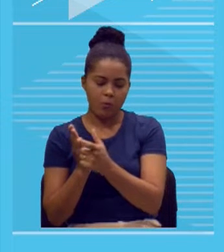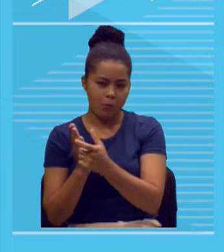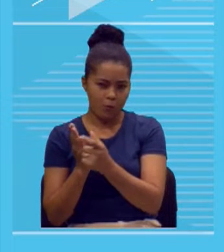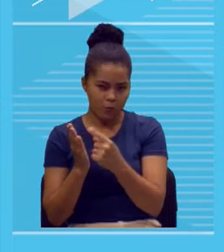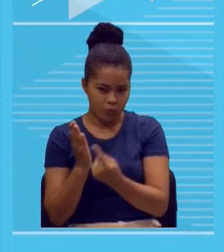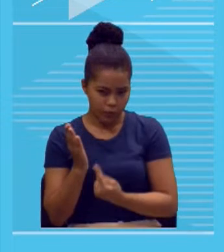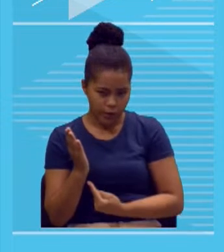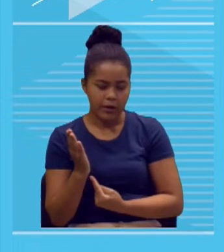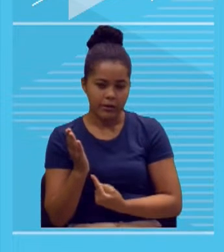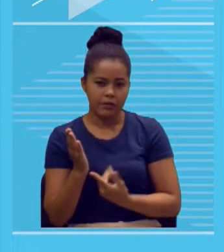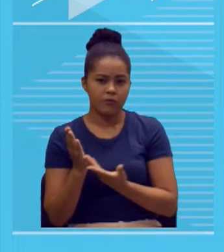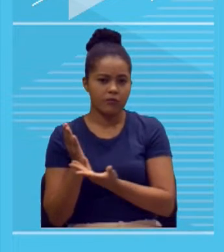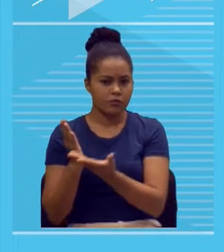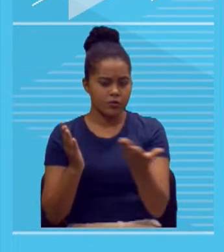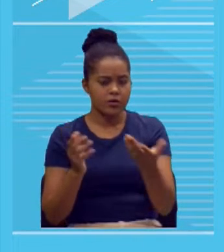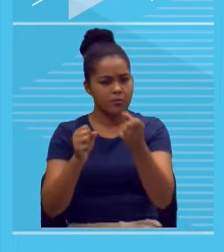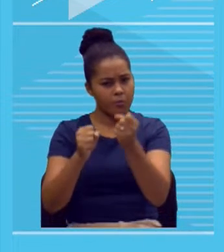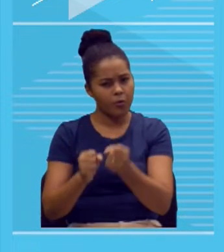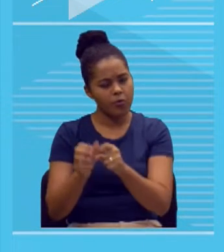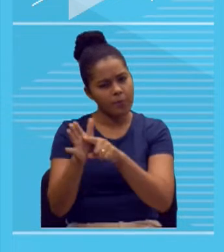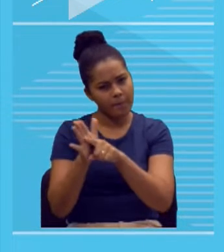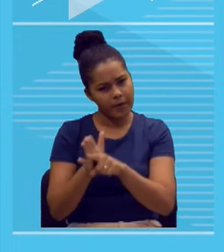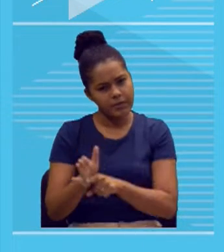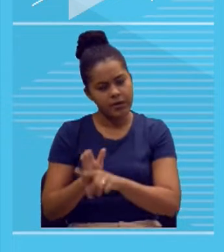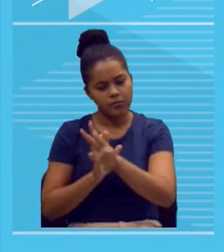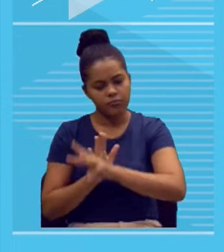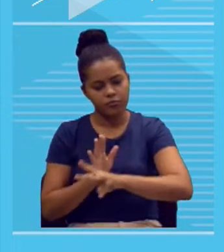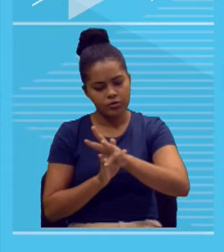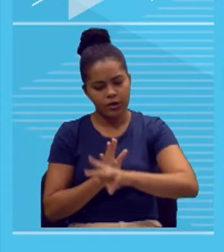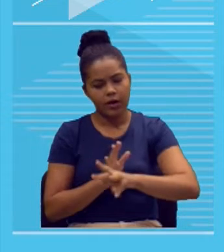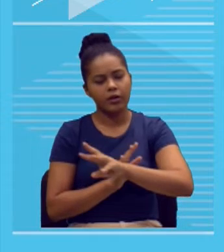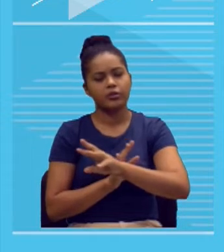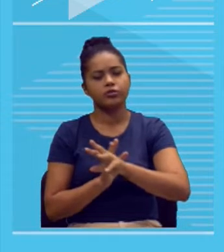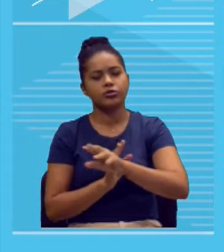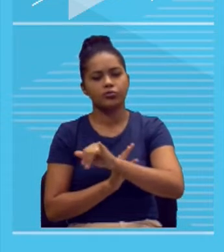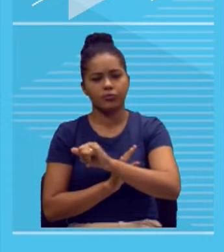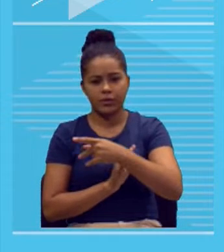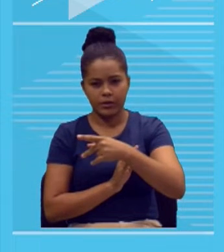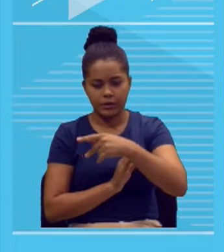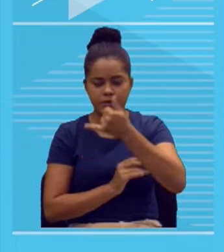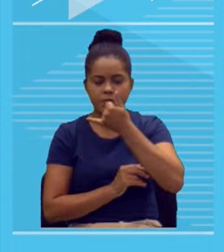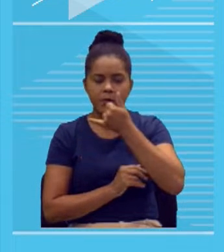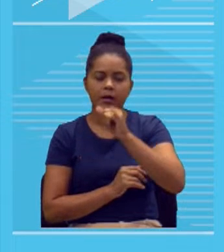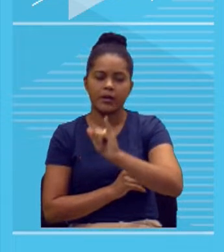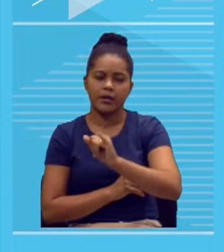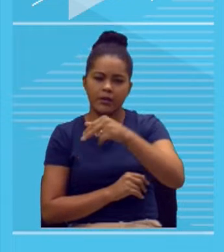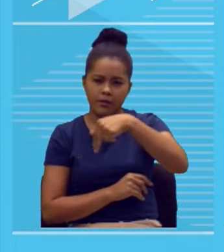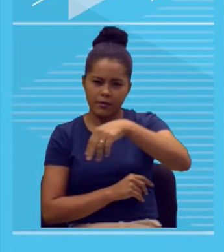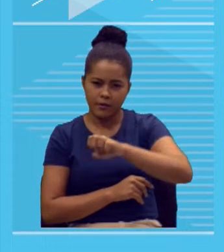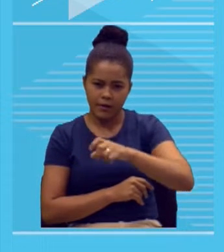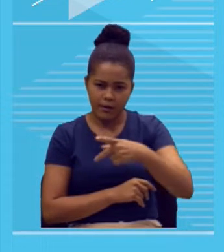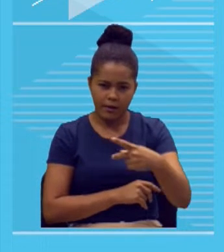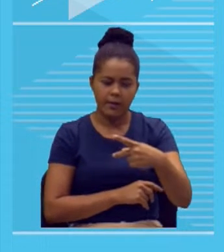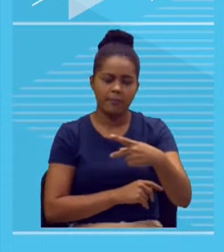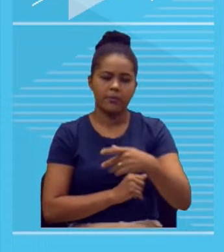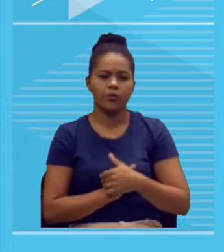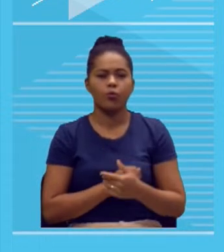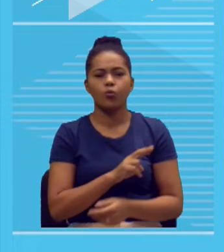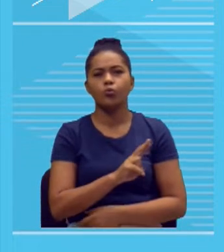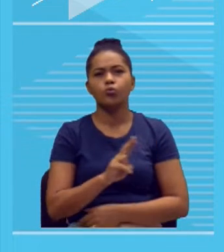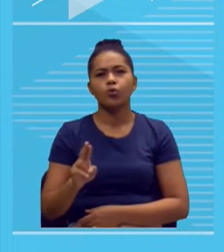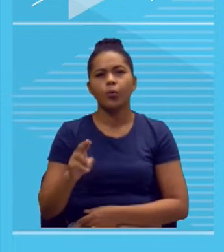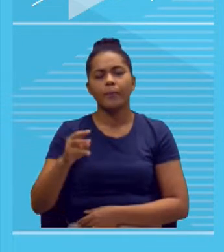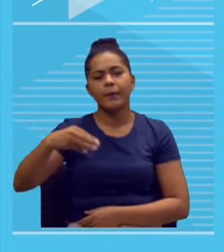Inep, que você vai achar, manual de redação 2022. É alguma coisa assim, não me lembro a expressão